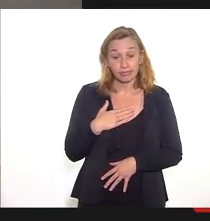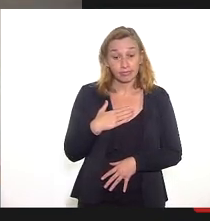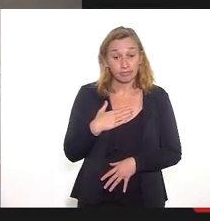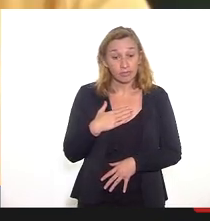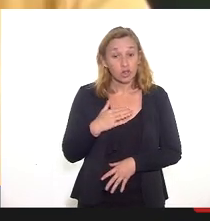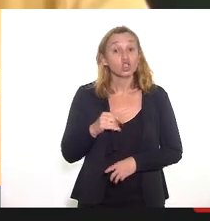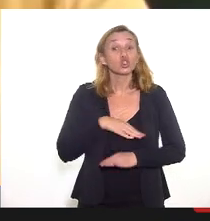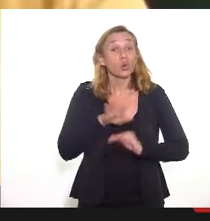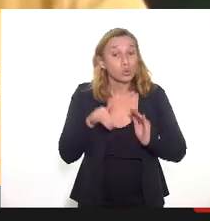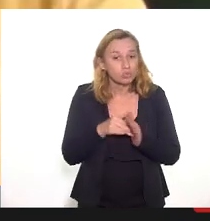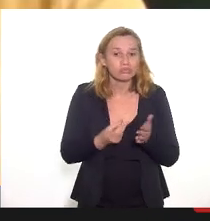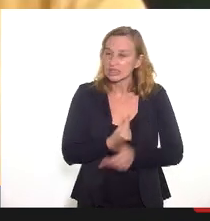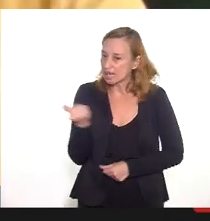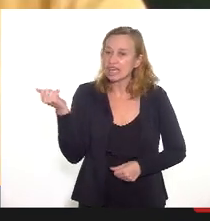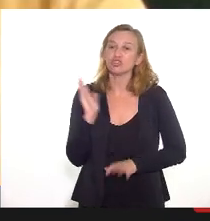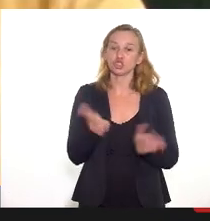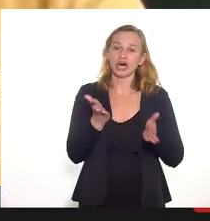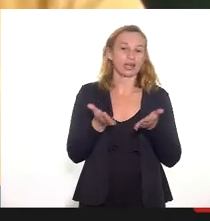Saiu para todo mundo.